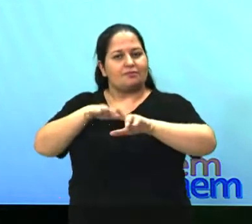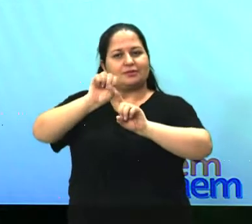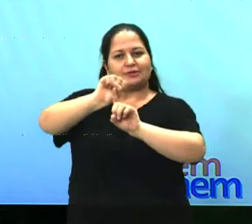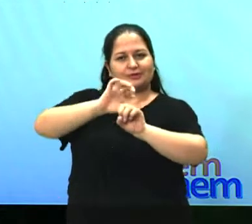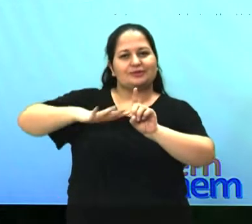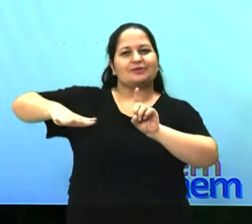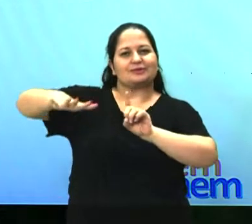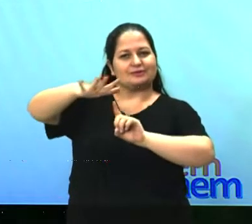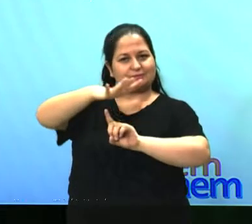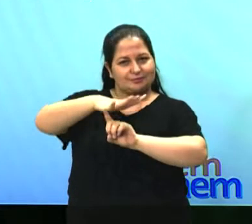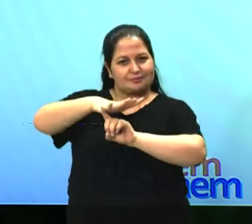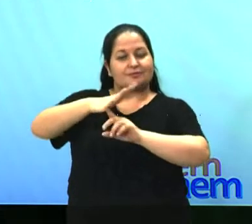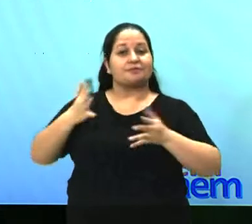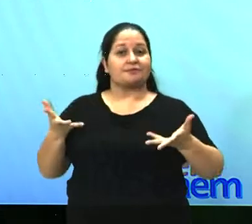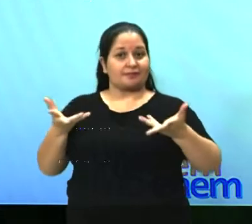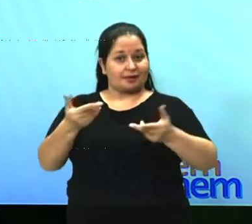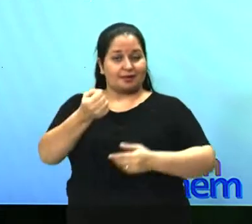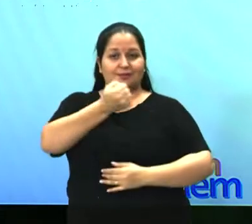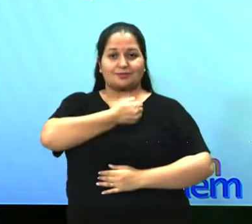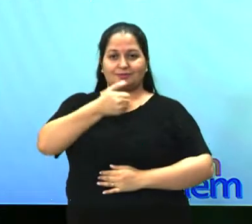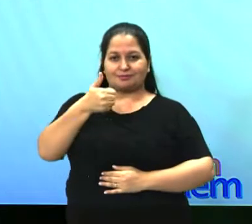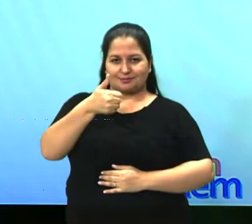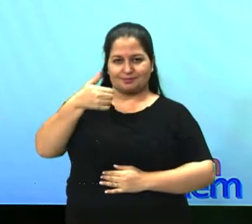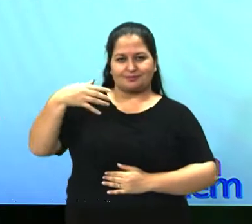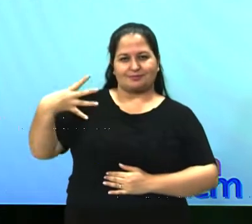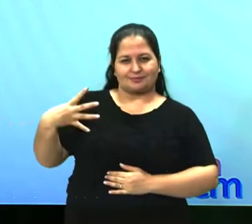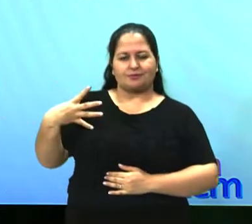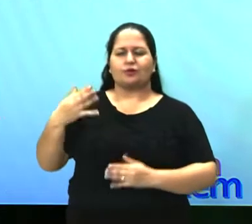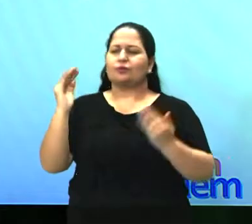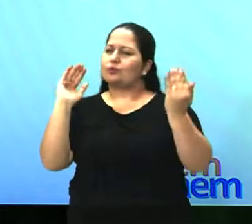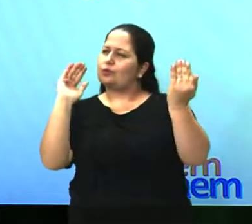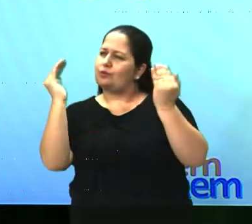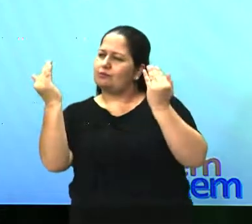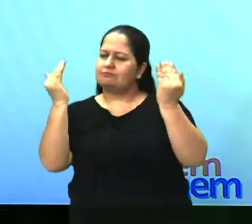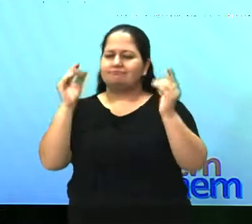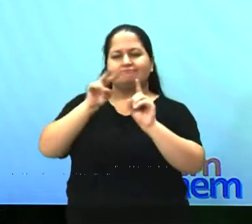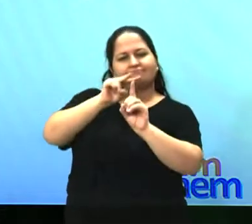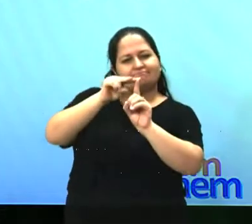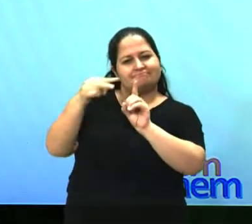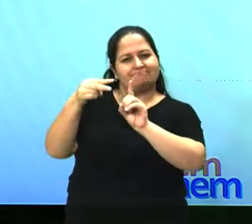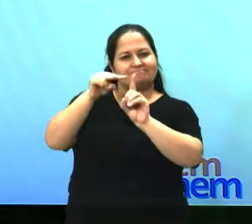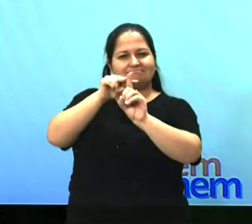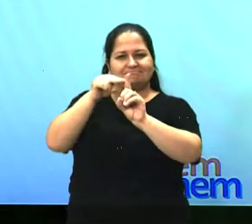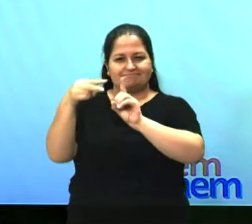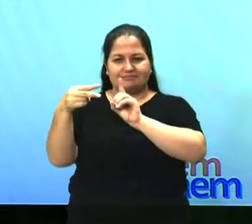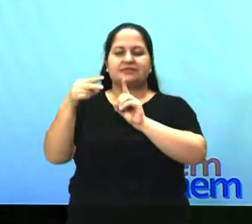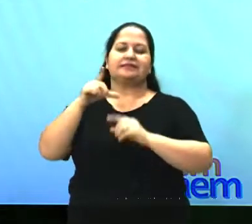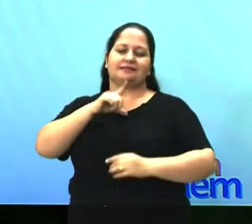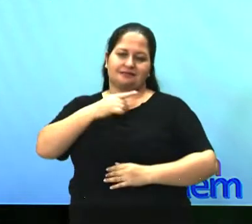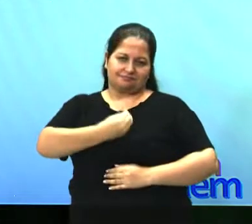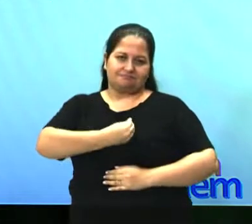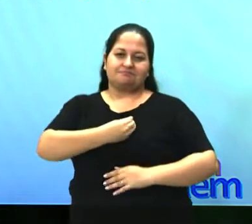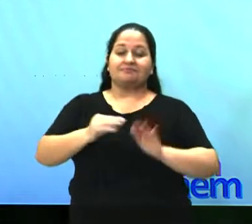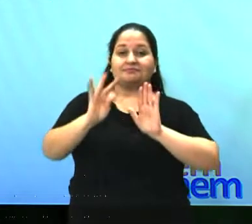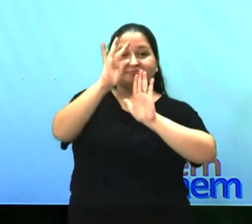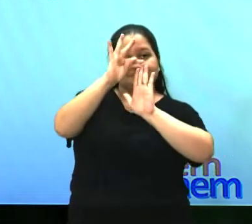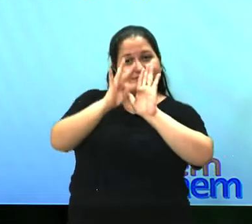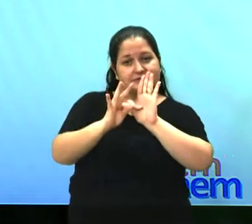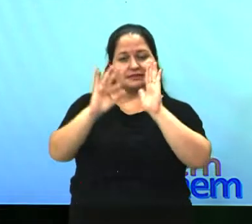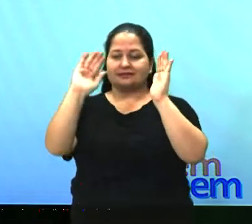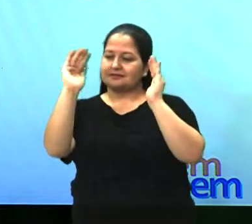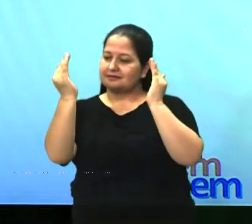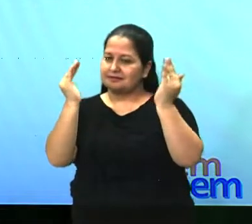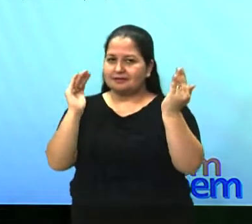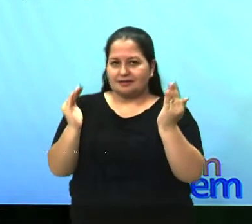é 14, que visa comparar diferentes pontos de vista presentes em textos analíticos e